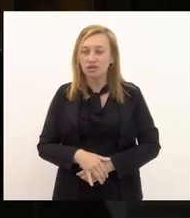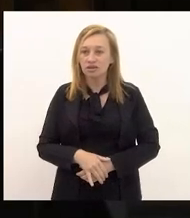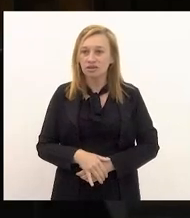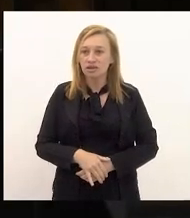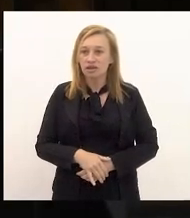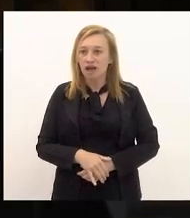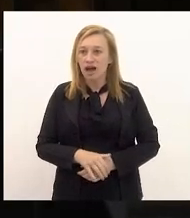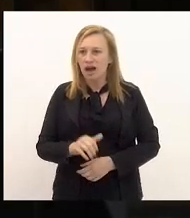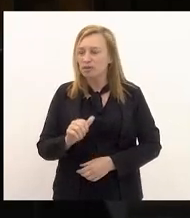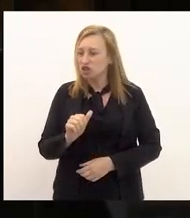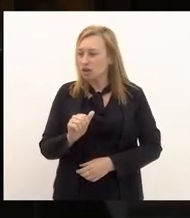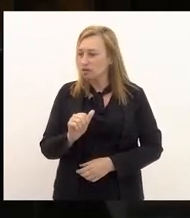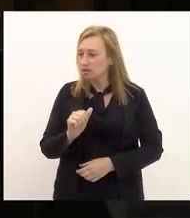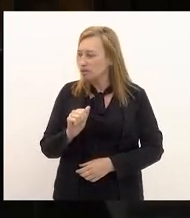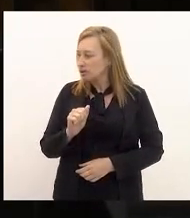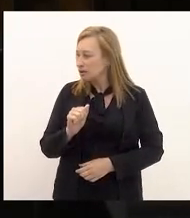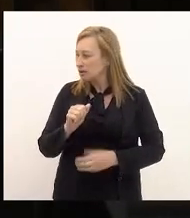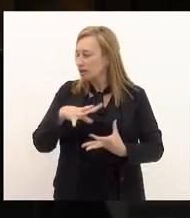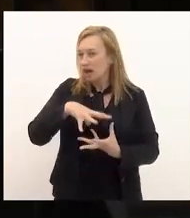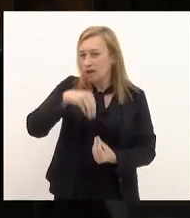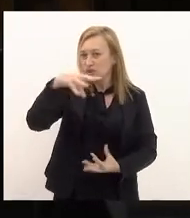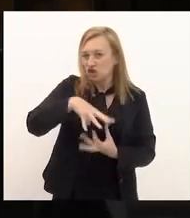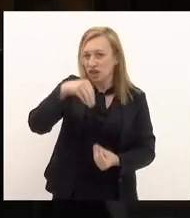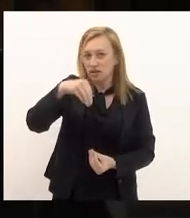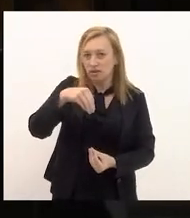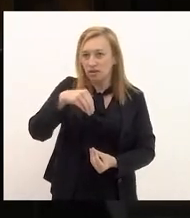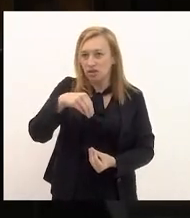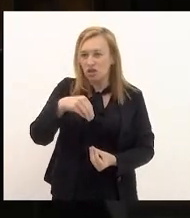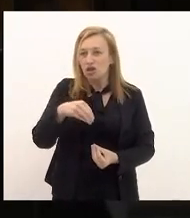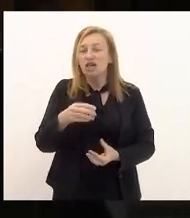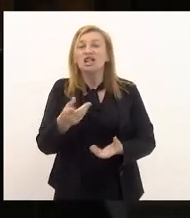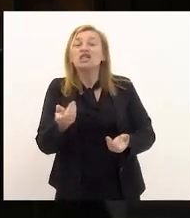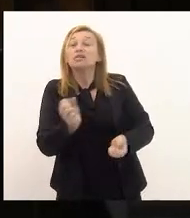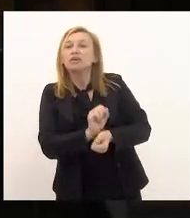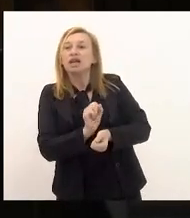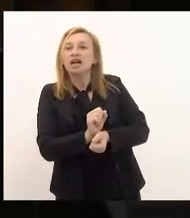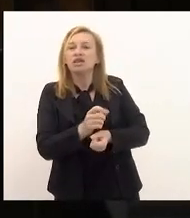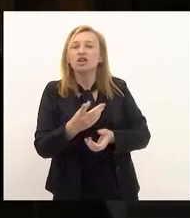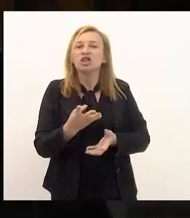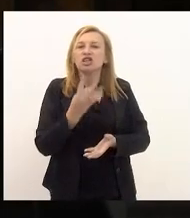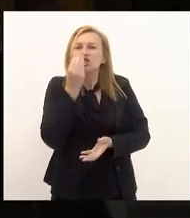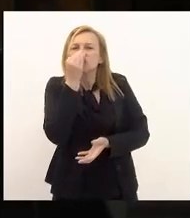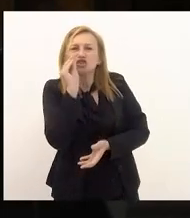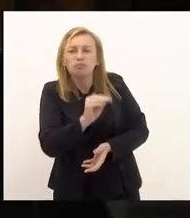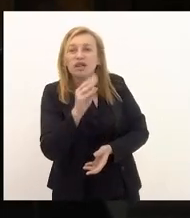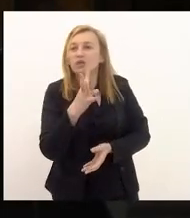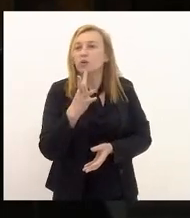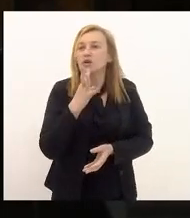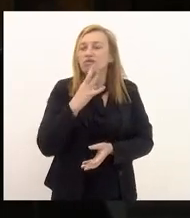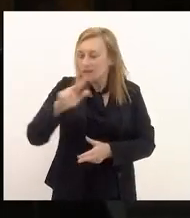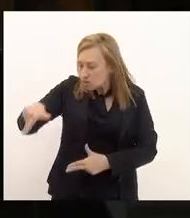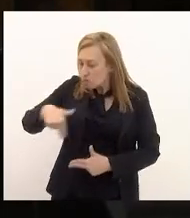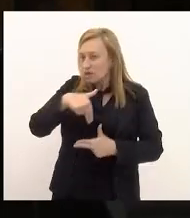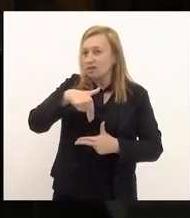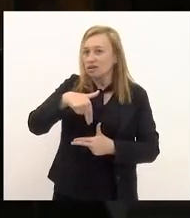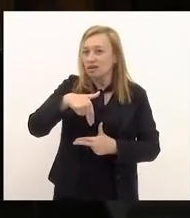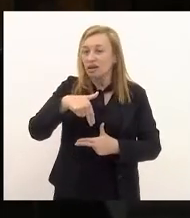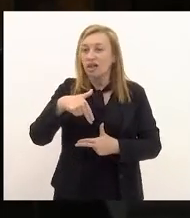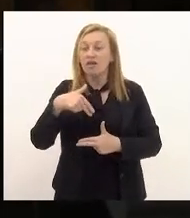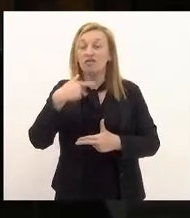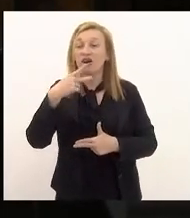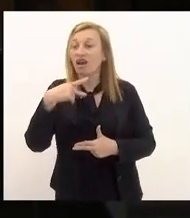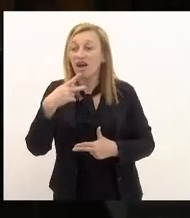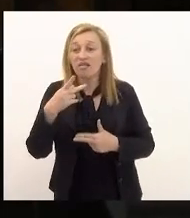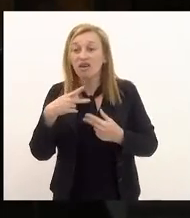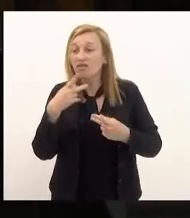abstrato ora o que esperar daqueles que desprezam o conhecimento é subir essa tribuna e fazer bravata